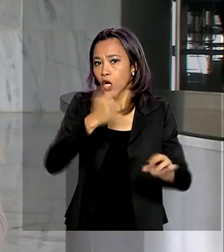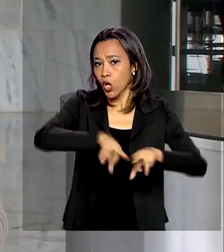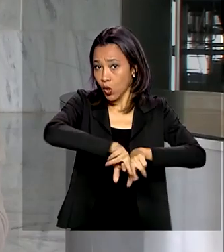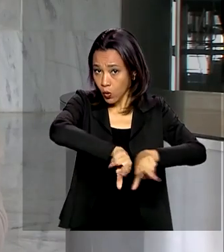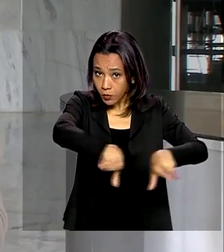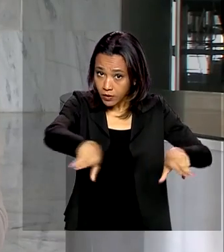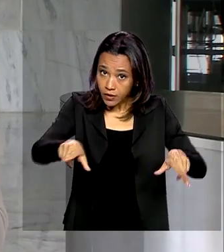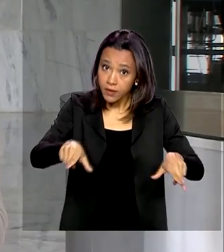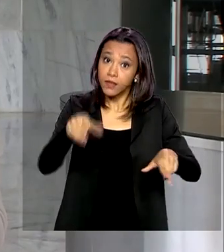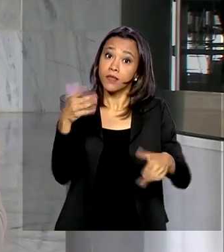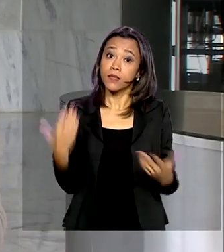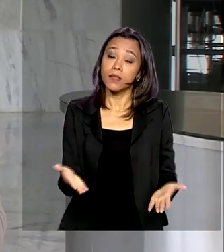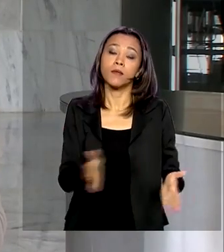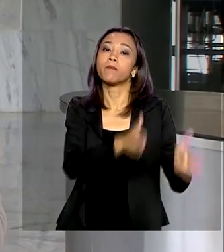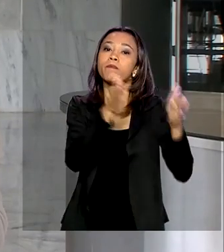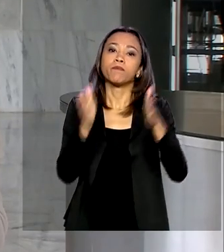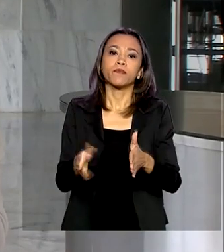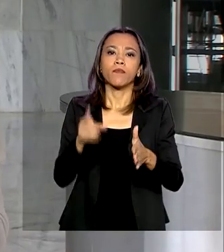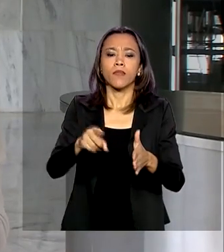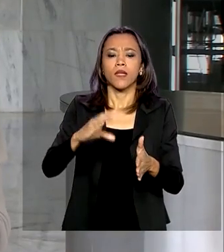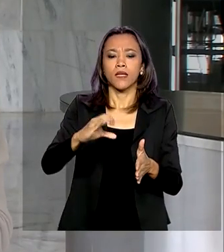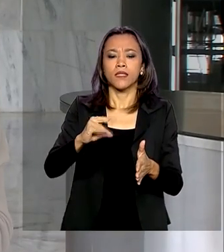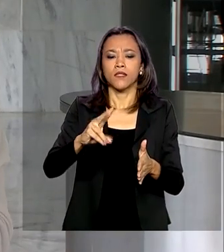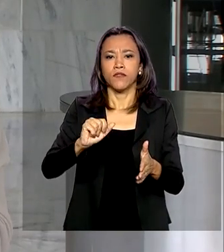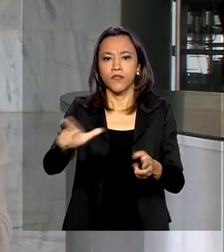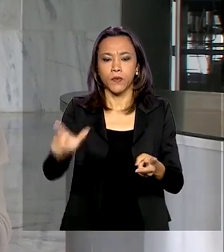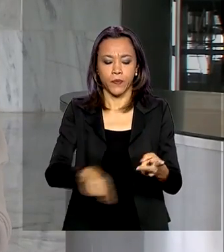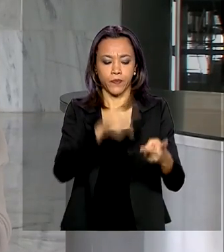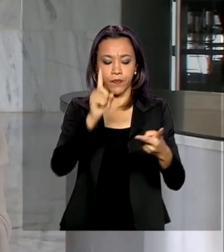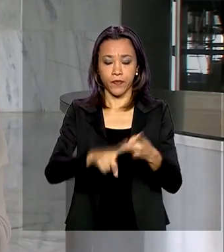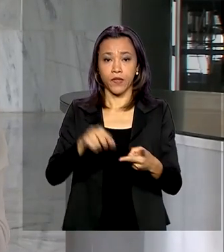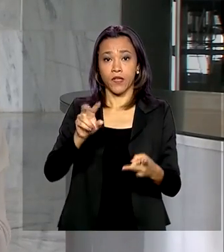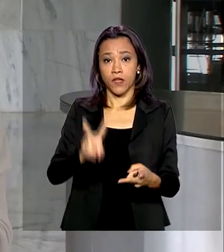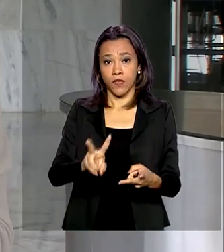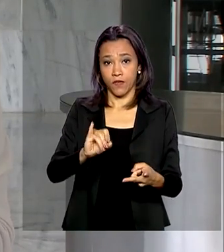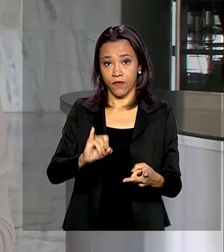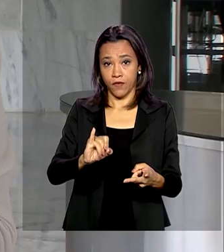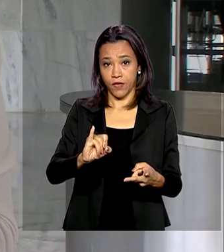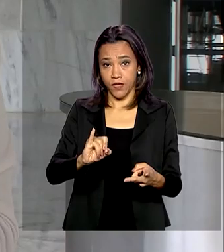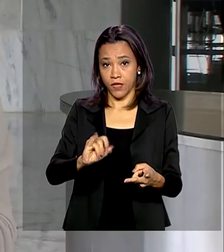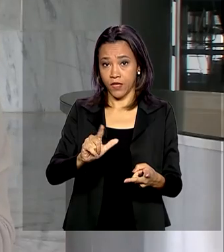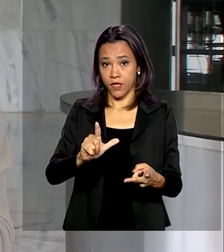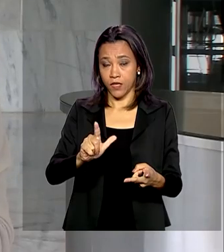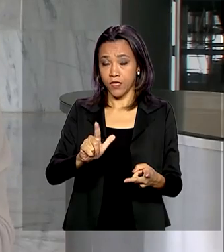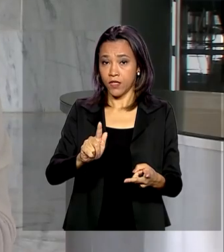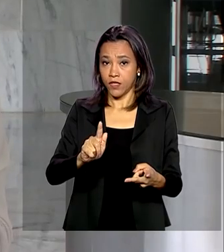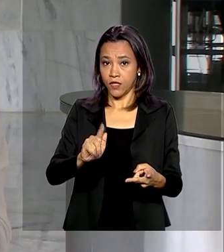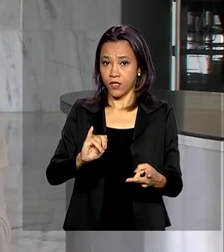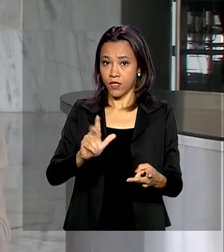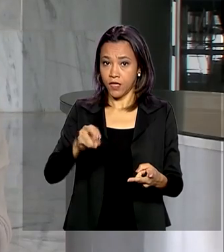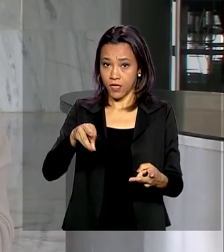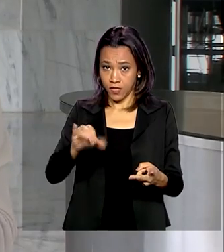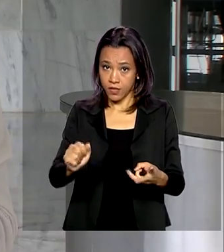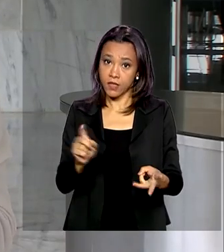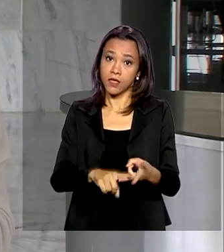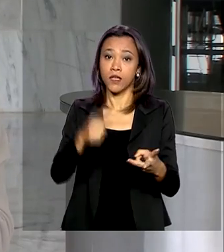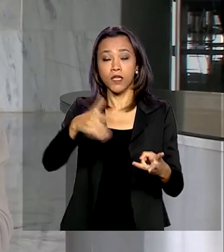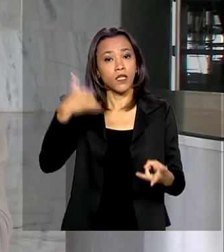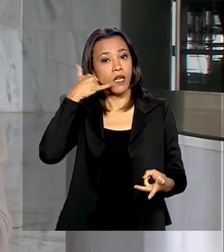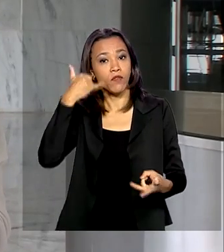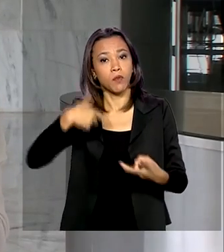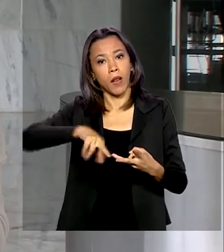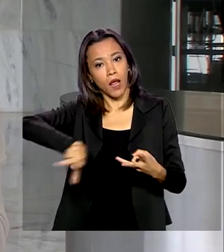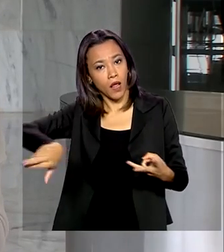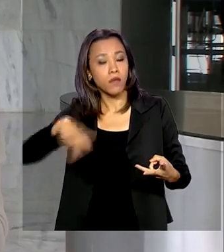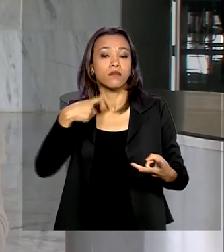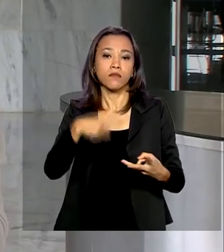agências nacional de aviação civil, de vigilância sanitária e de telecomunicações também vão adotar medidas. A ANAC vai